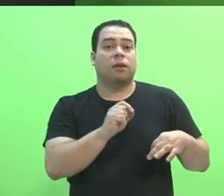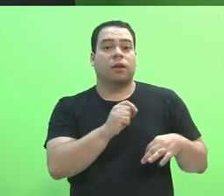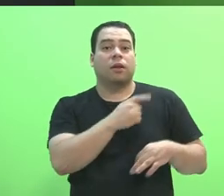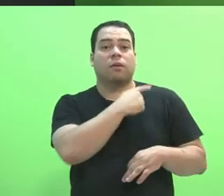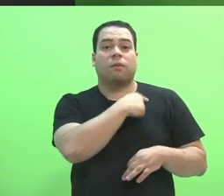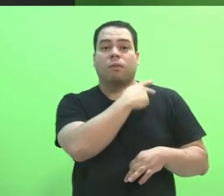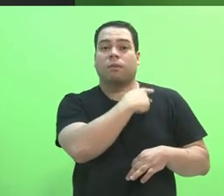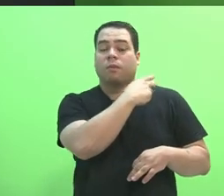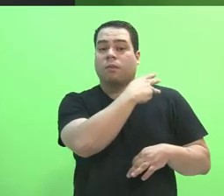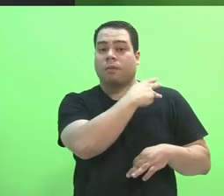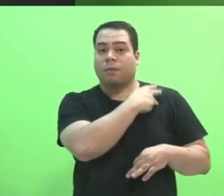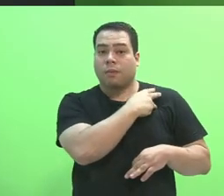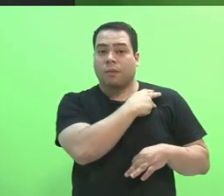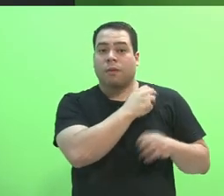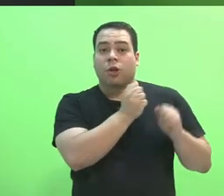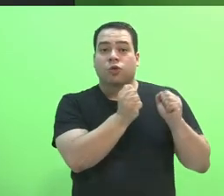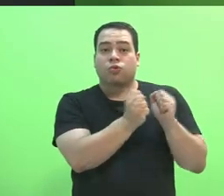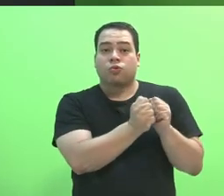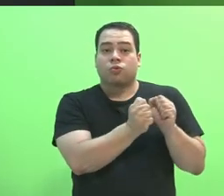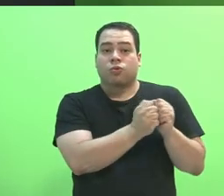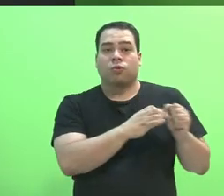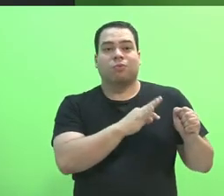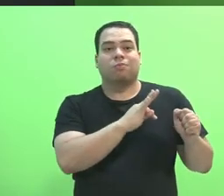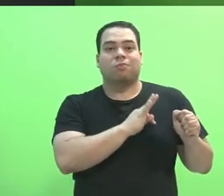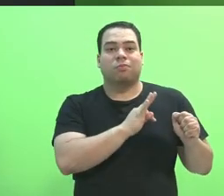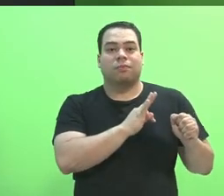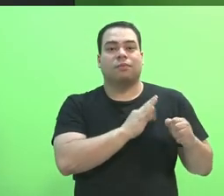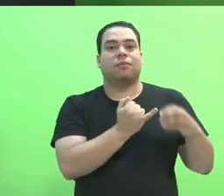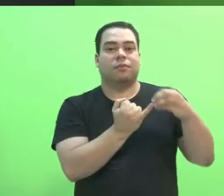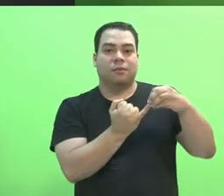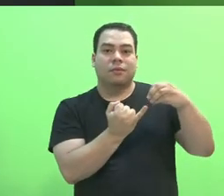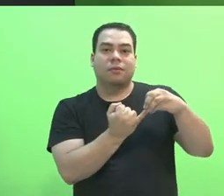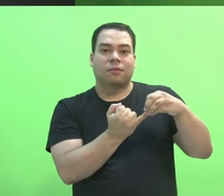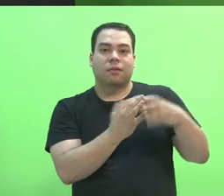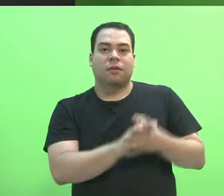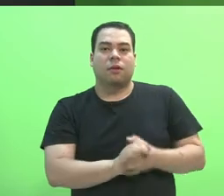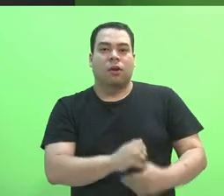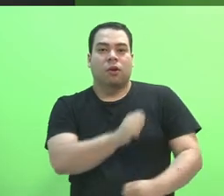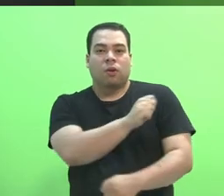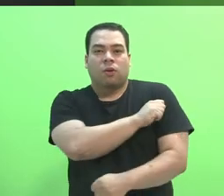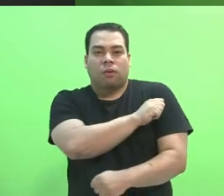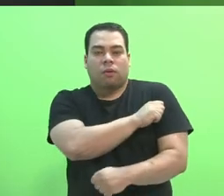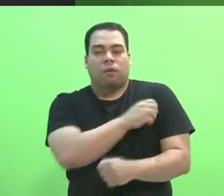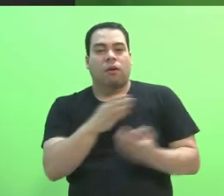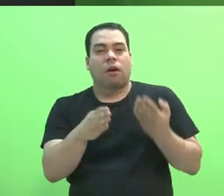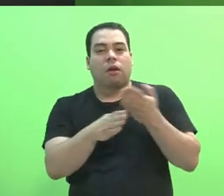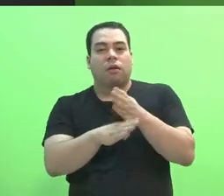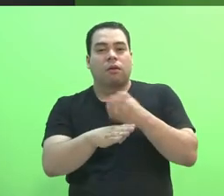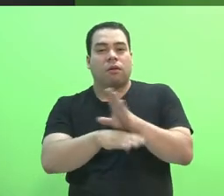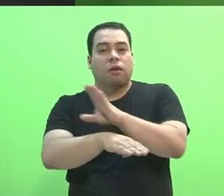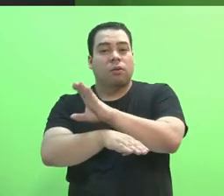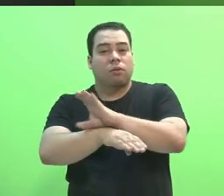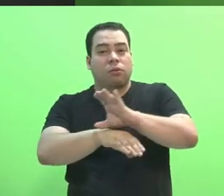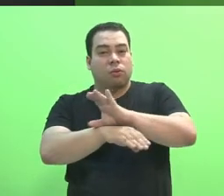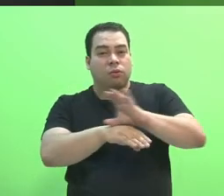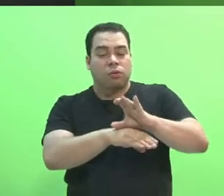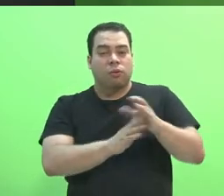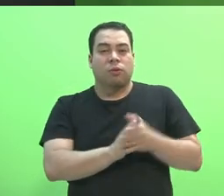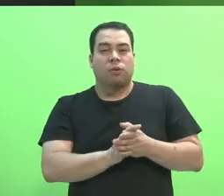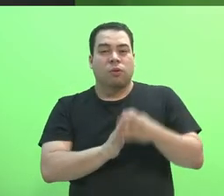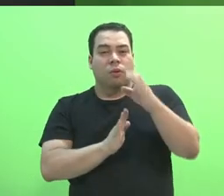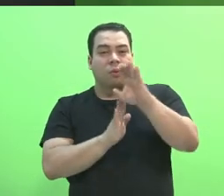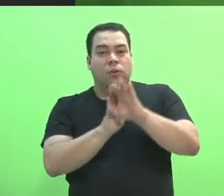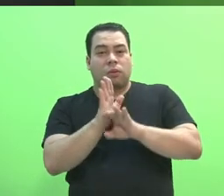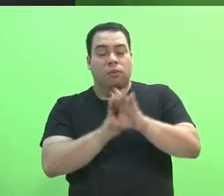e ainda não tenha cursado o Ensino Médio. Na forma integrada, o aluno frequenta curso cujo currículo foi planejado de